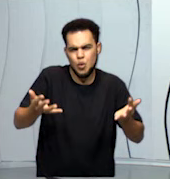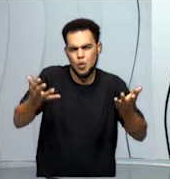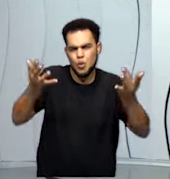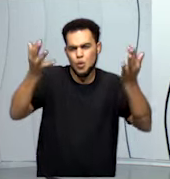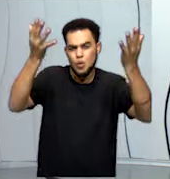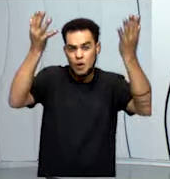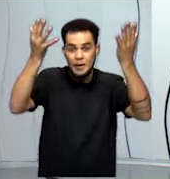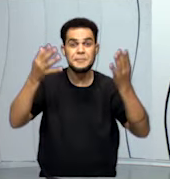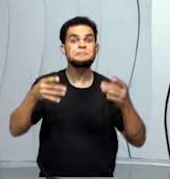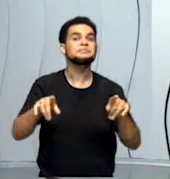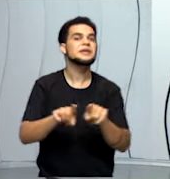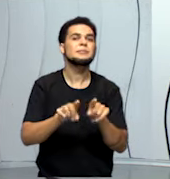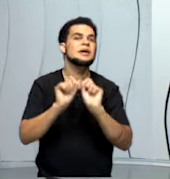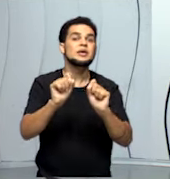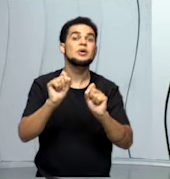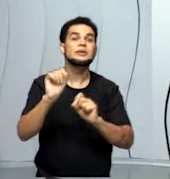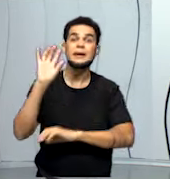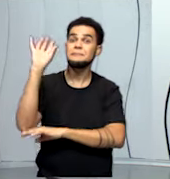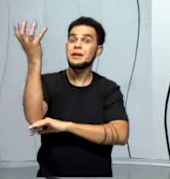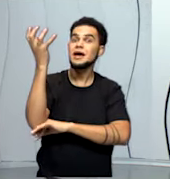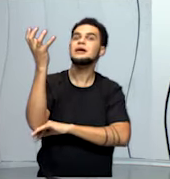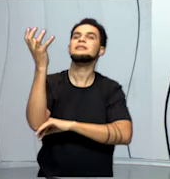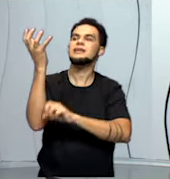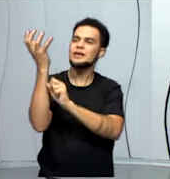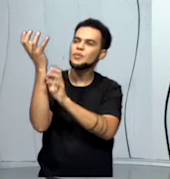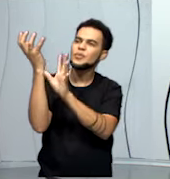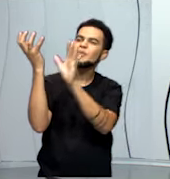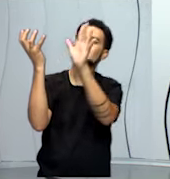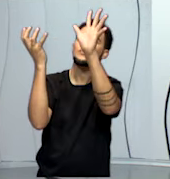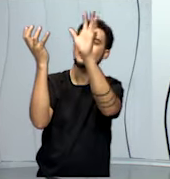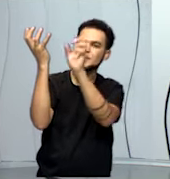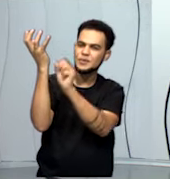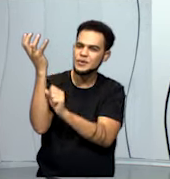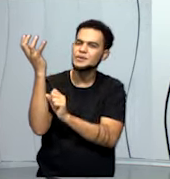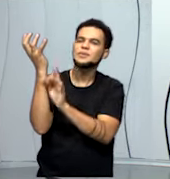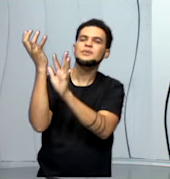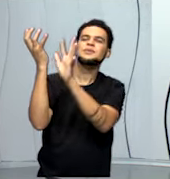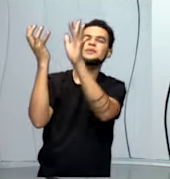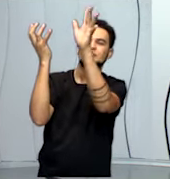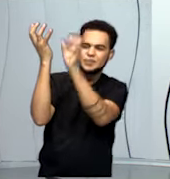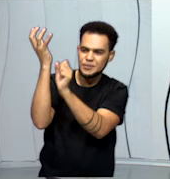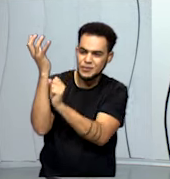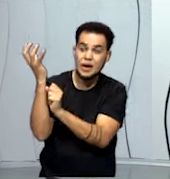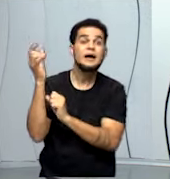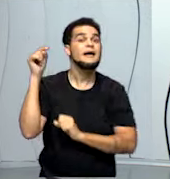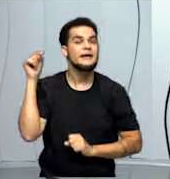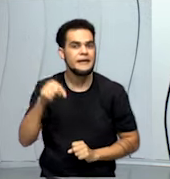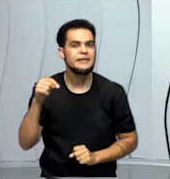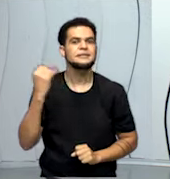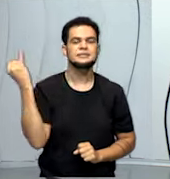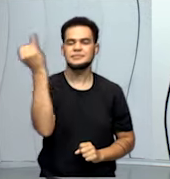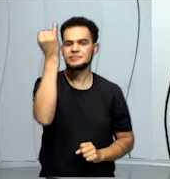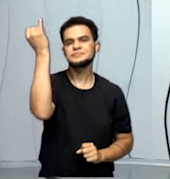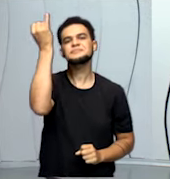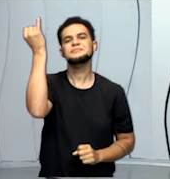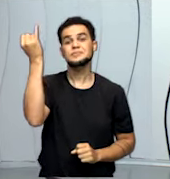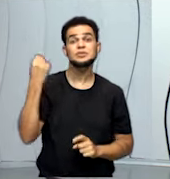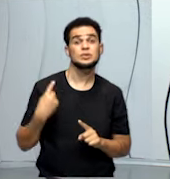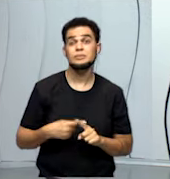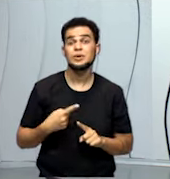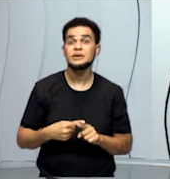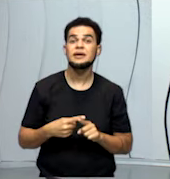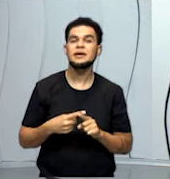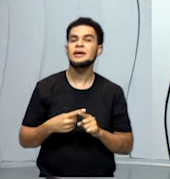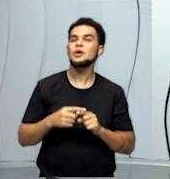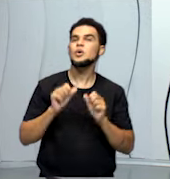transpiração das plantas. A transpiração das plantas é muito importante para manter o